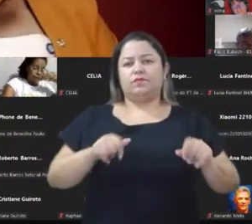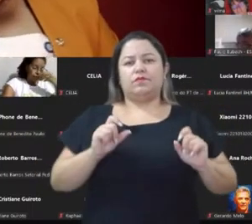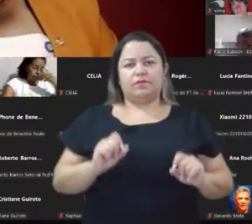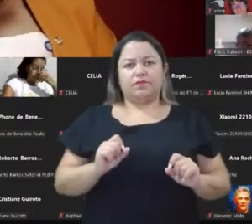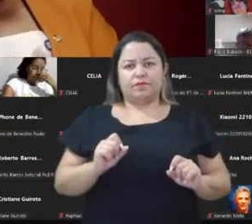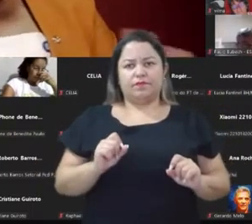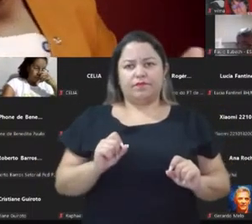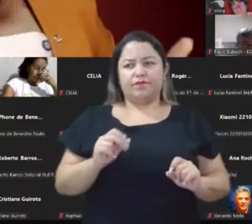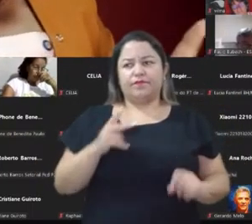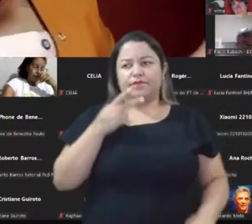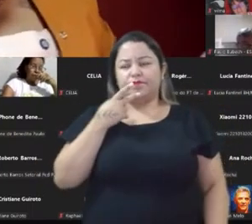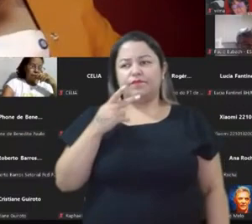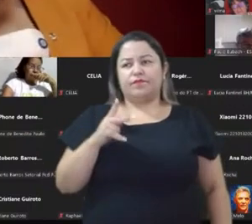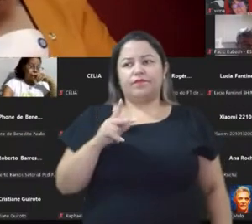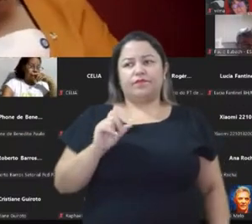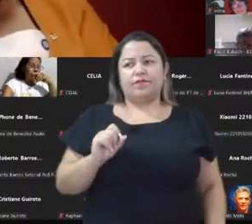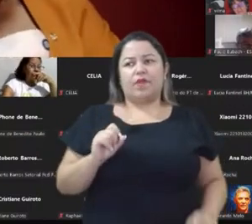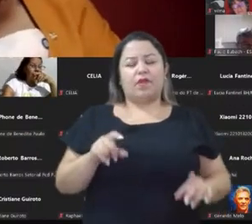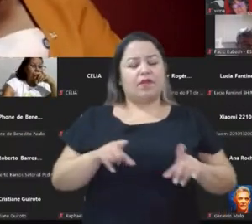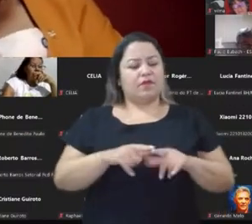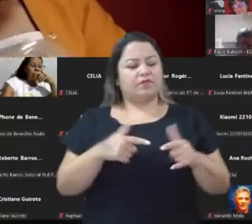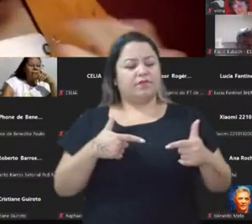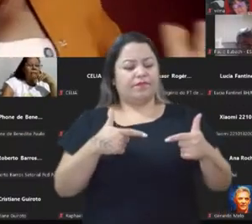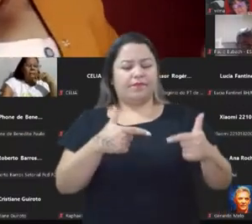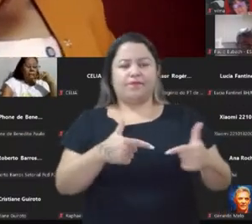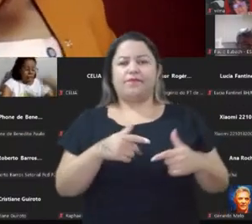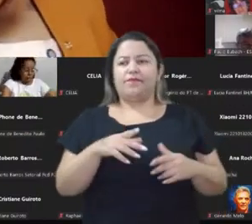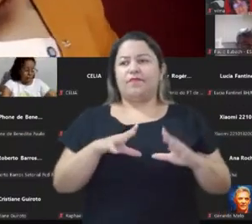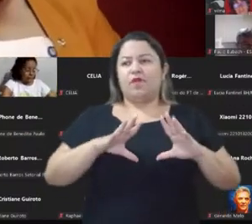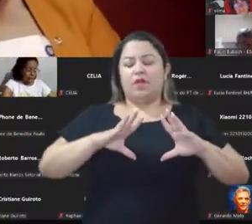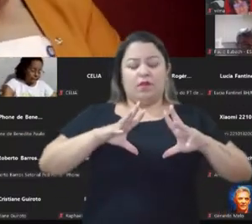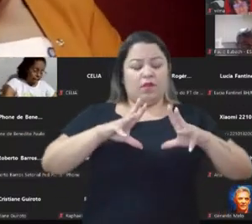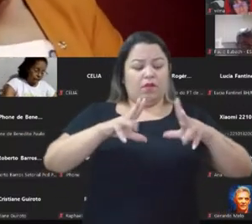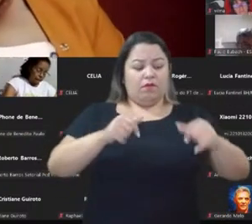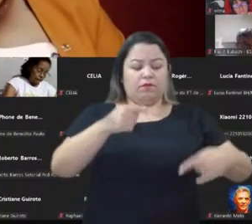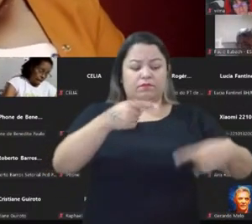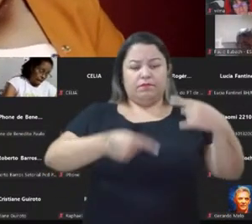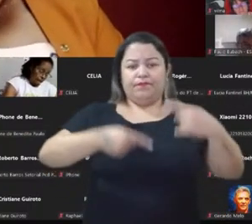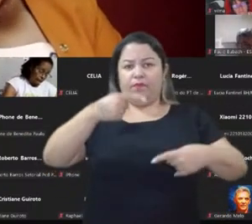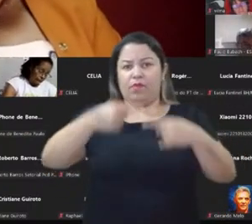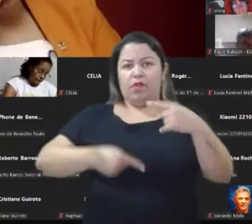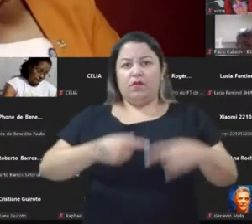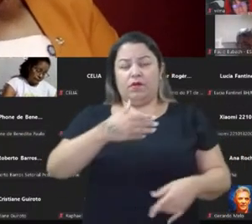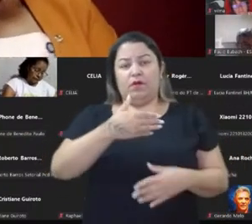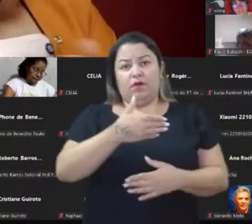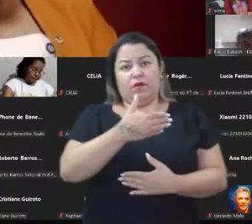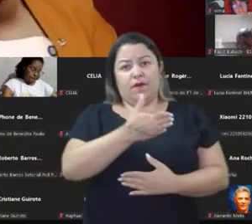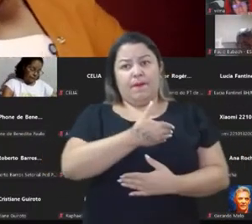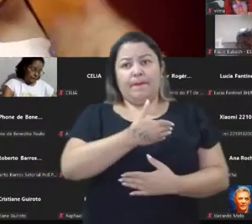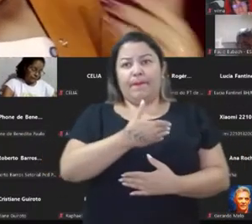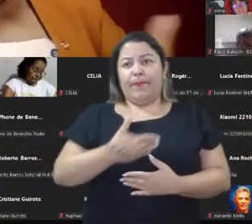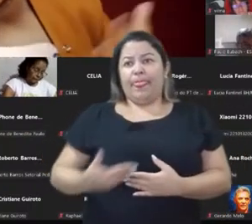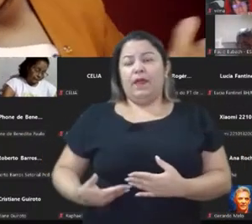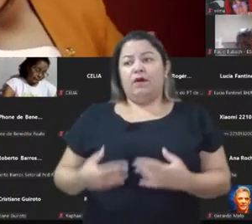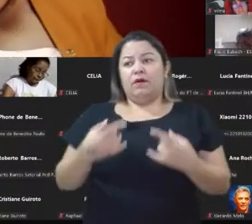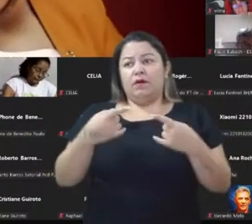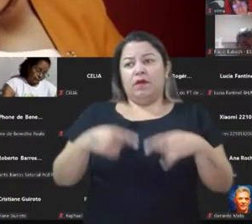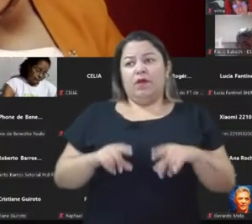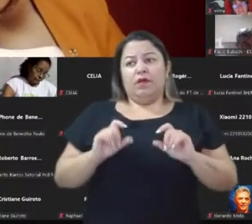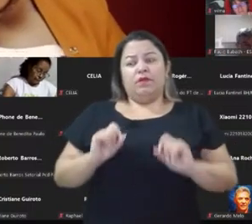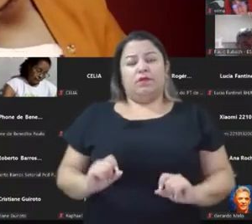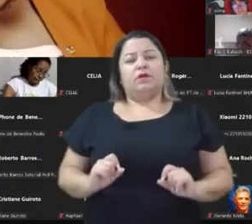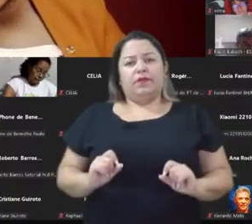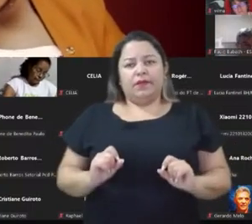a gente chama da nossa bolha, aquele desafio presente em todo debate político de comunicação. que é de furar